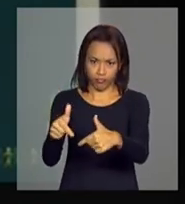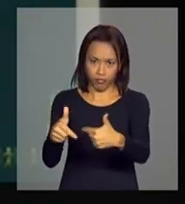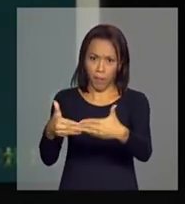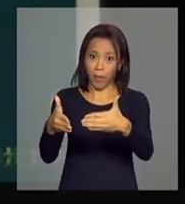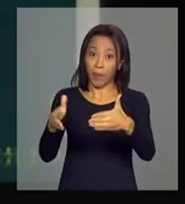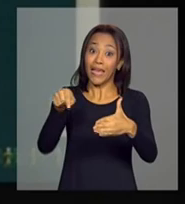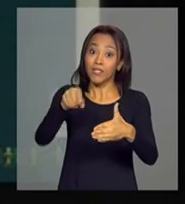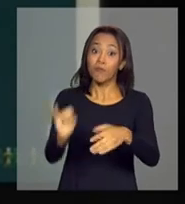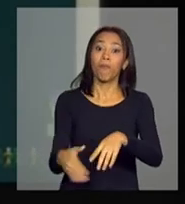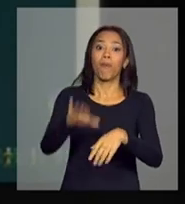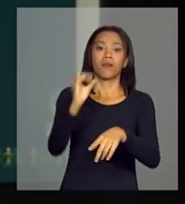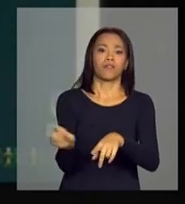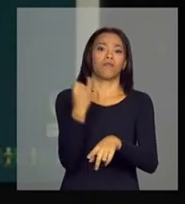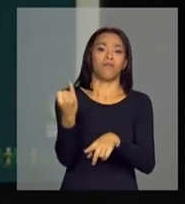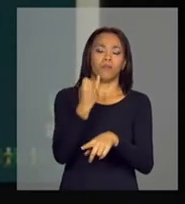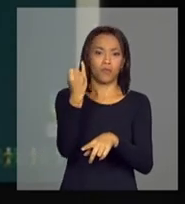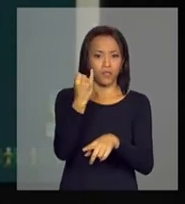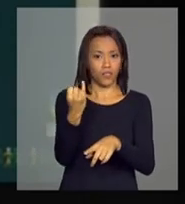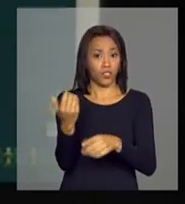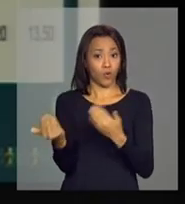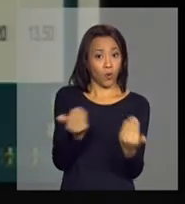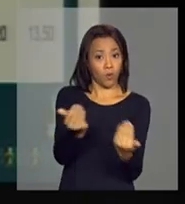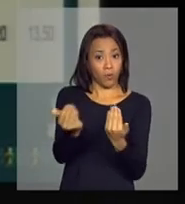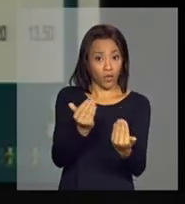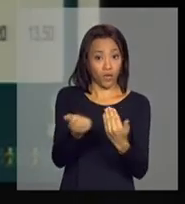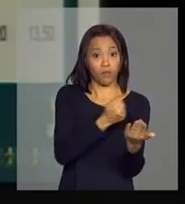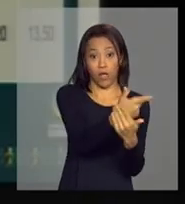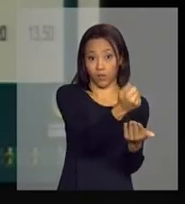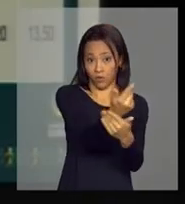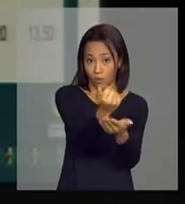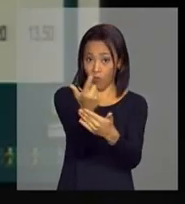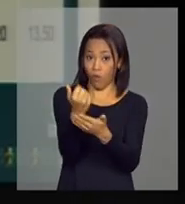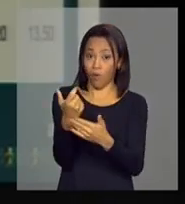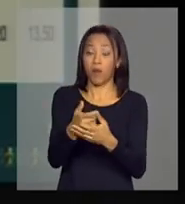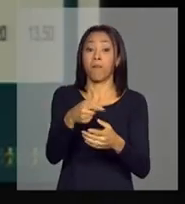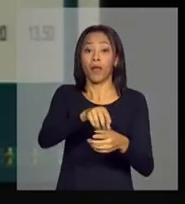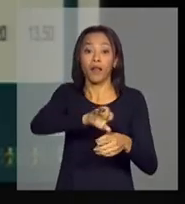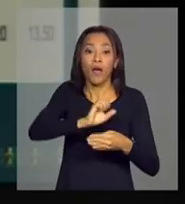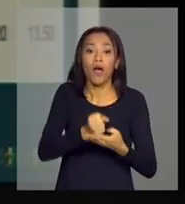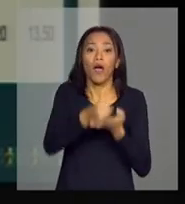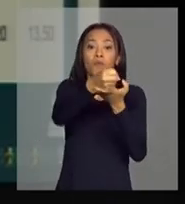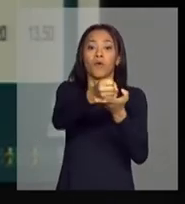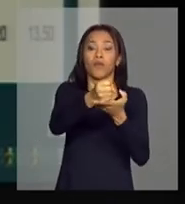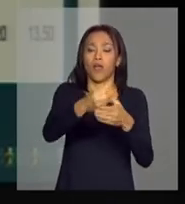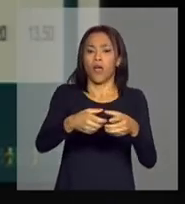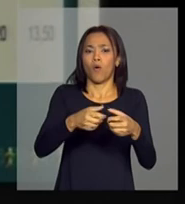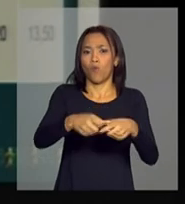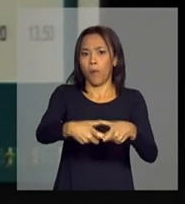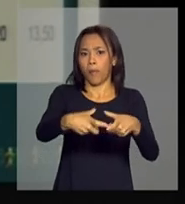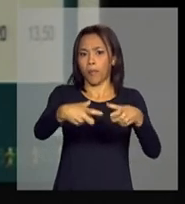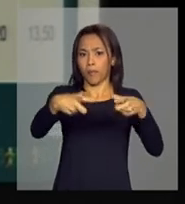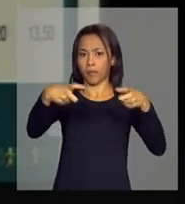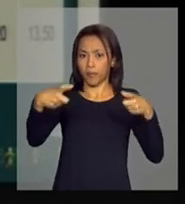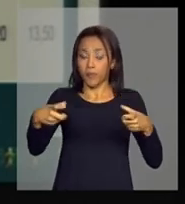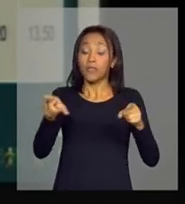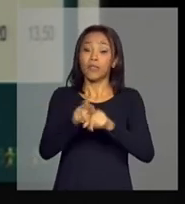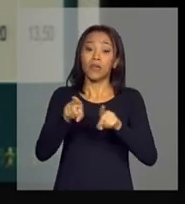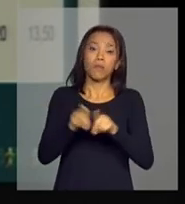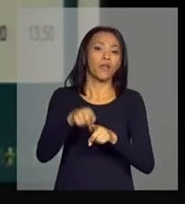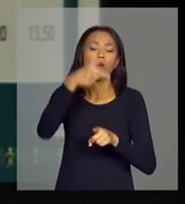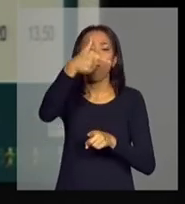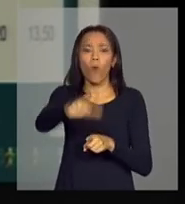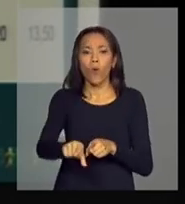importante do que o do próprio consumo no processo de crescimento. Quando nós olhamos também os